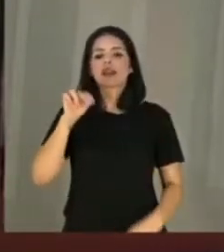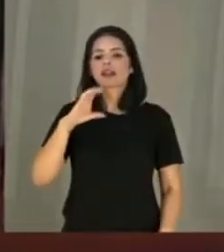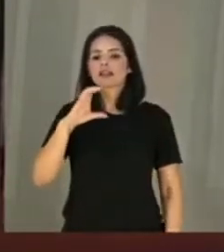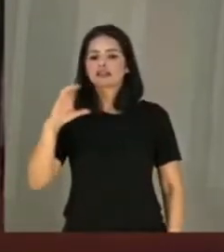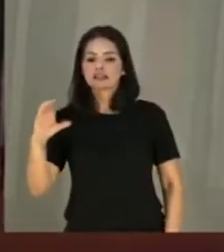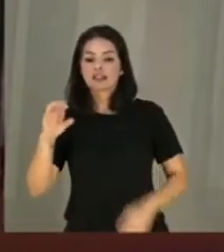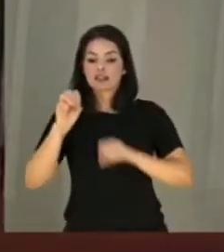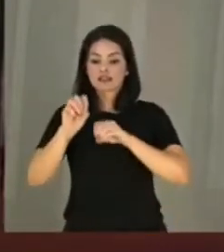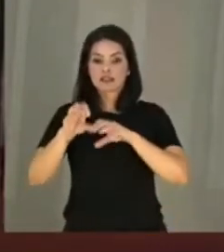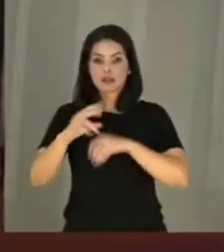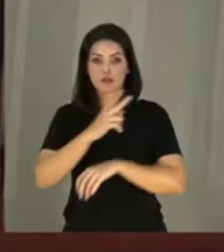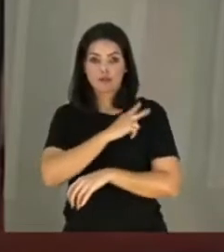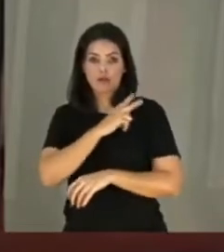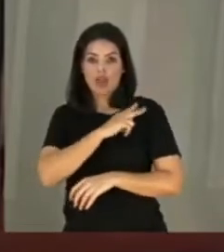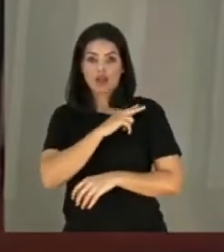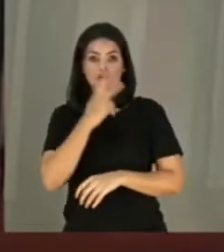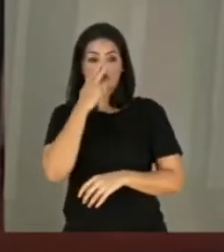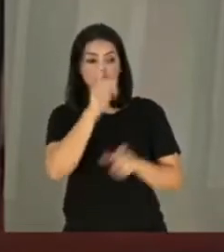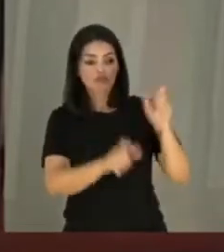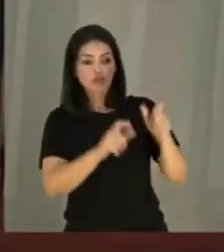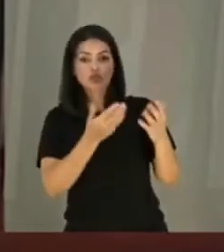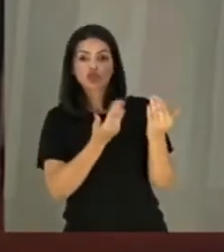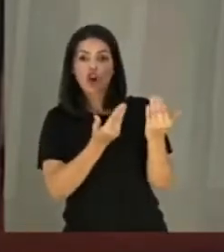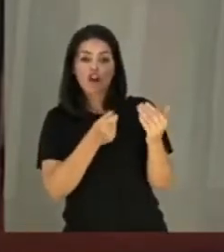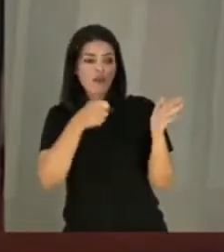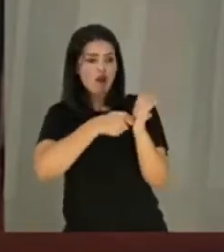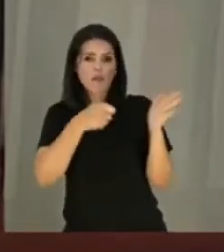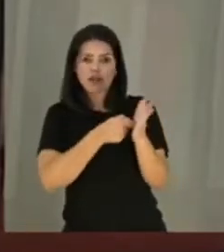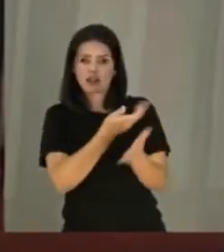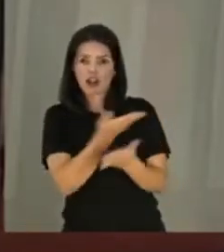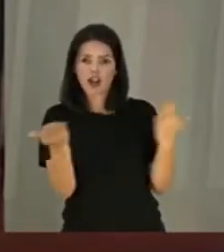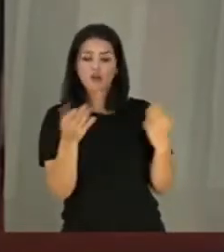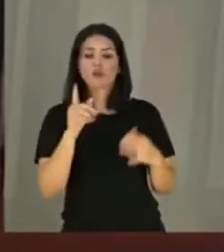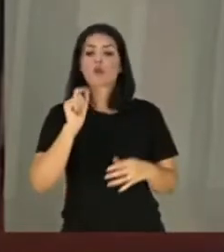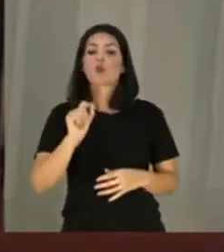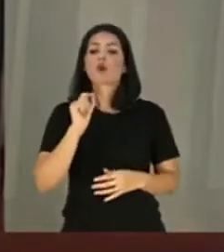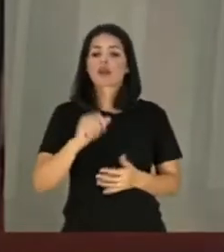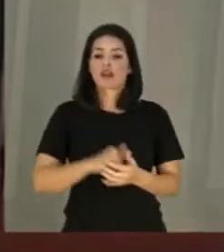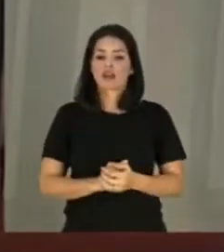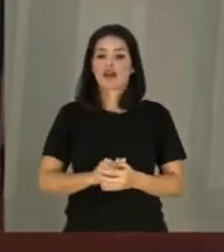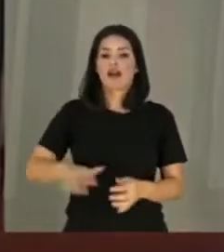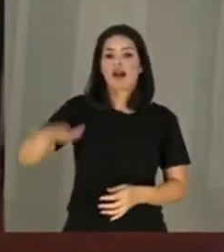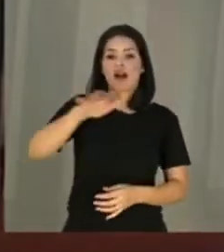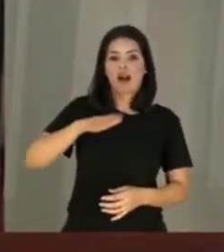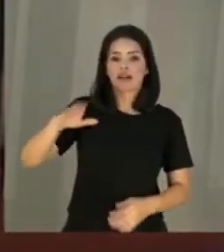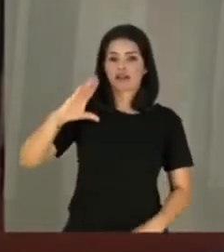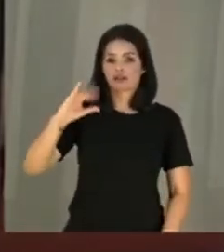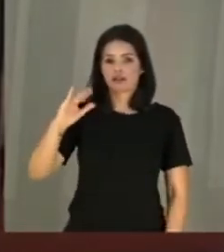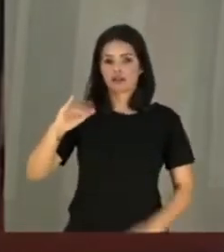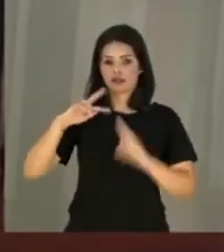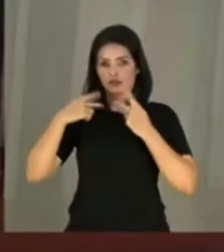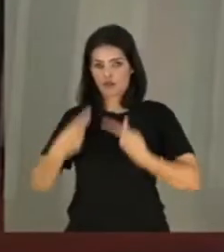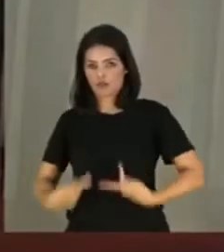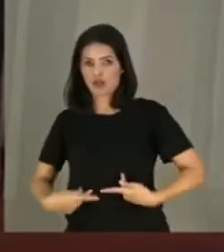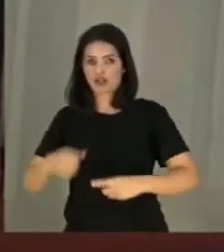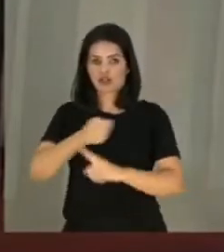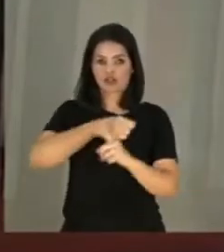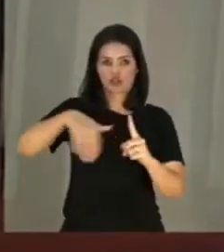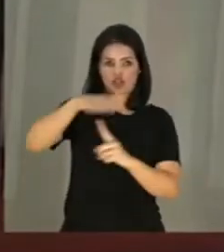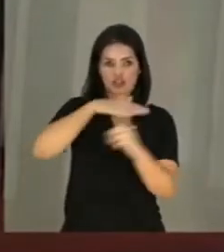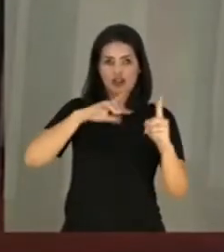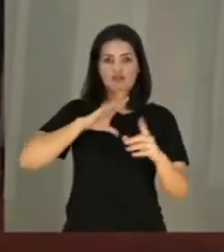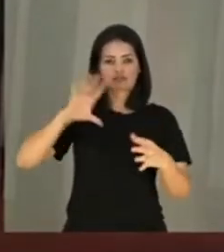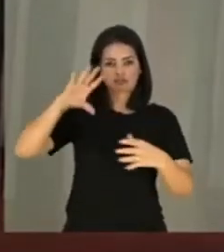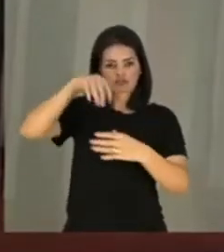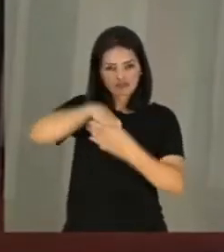do ensino médio tem imposto aos jovens por meio do seguinte, fragilização sistemática da área de ciências humanas e sociais, confusão de